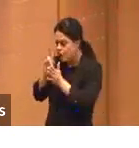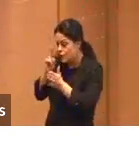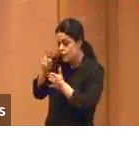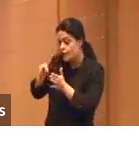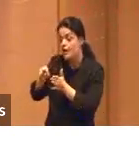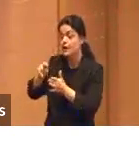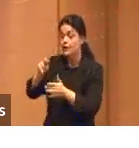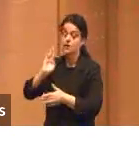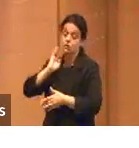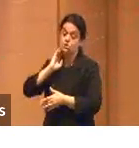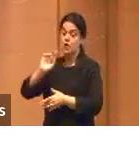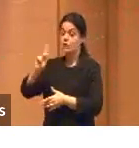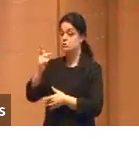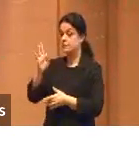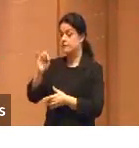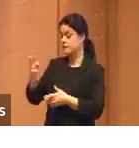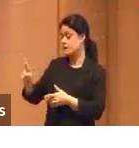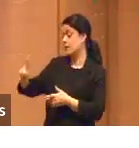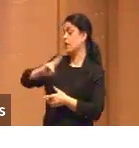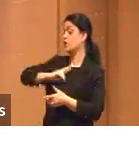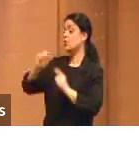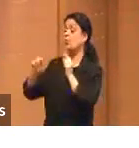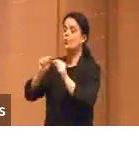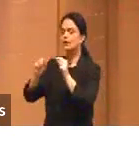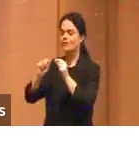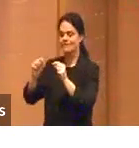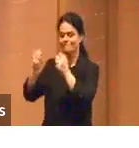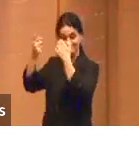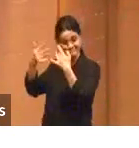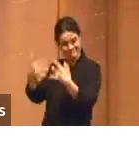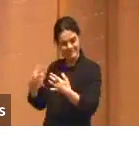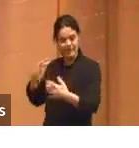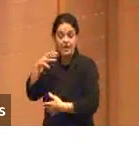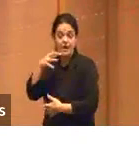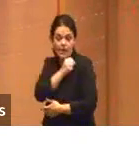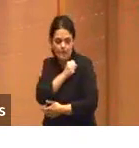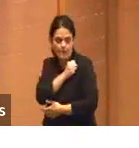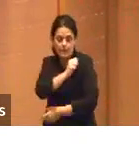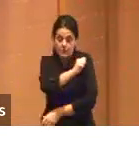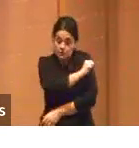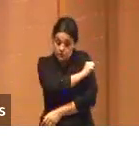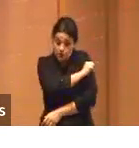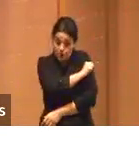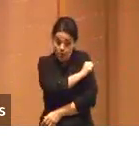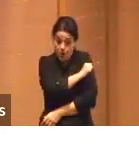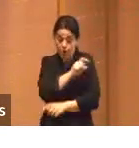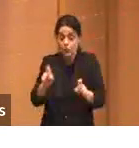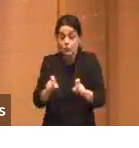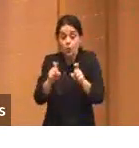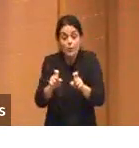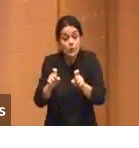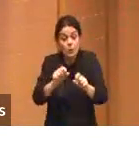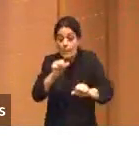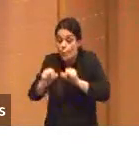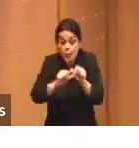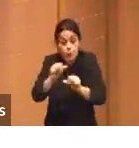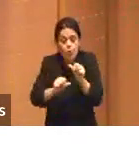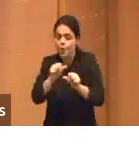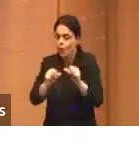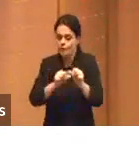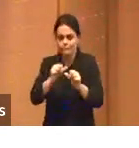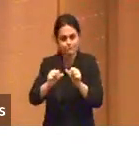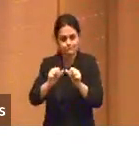GPT tem a dizer sobre isso. Olha como o cenário dos meus estudantes de computação mudou radicalmente.